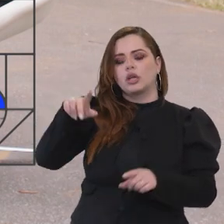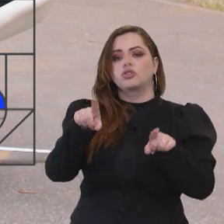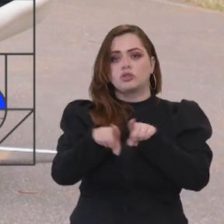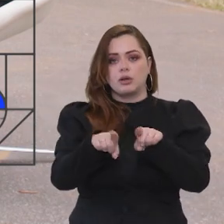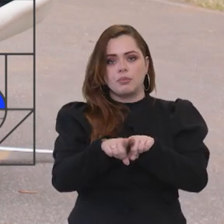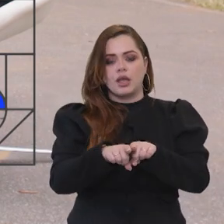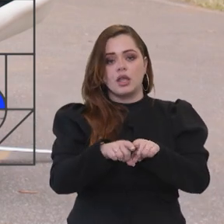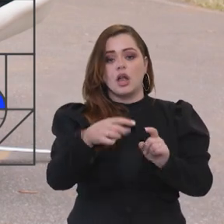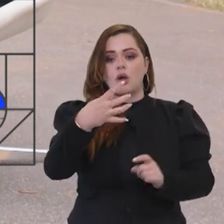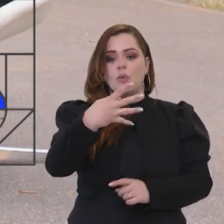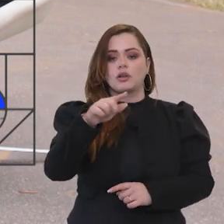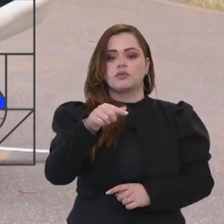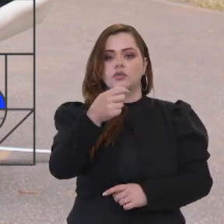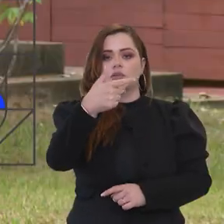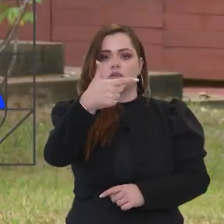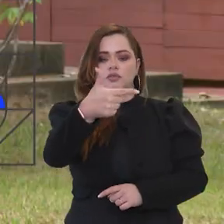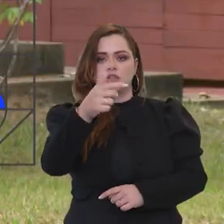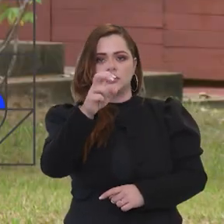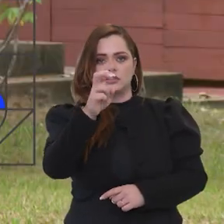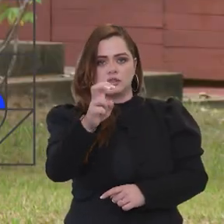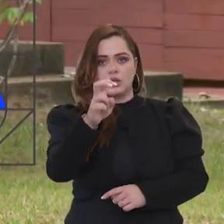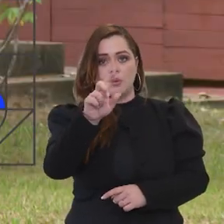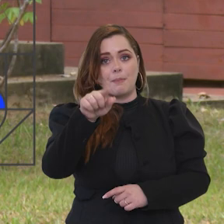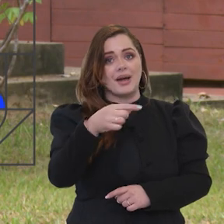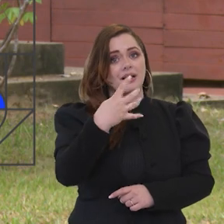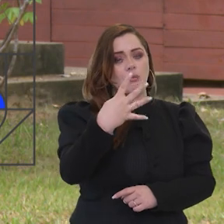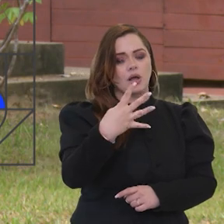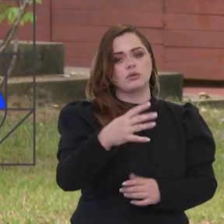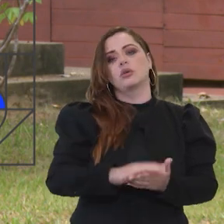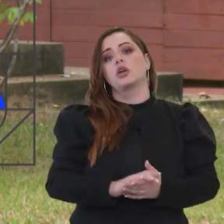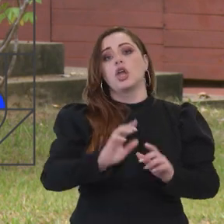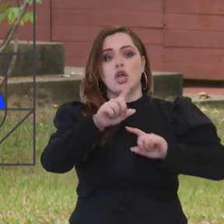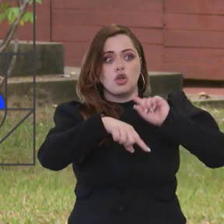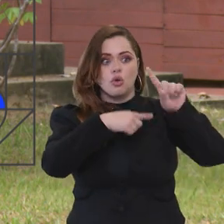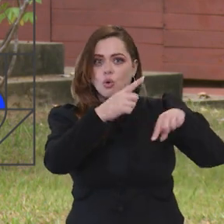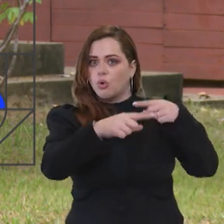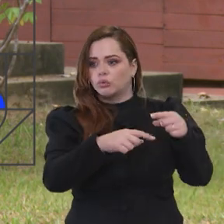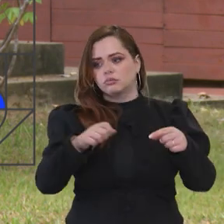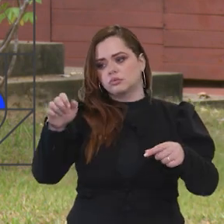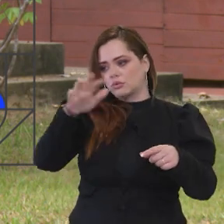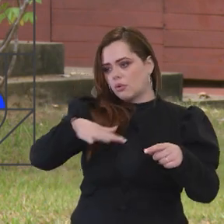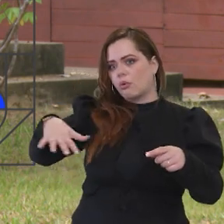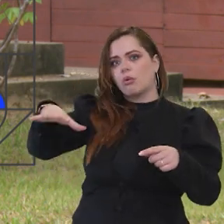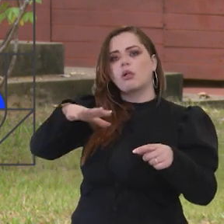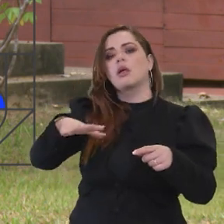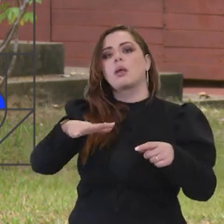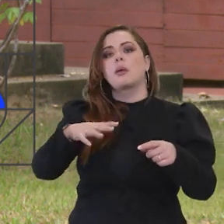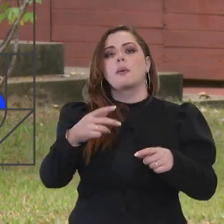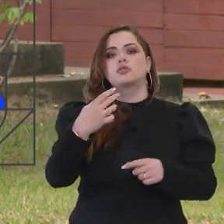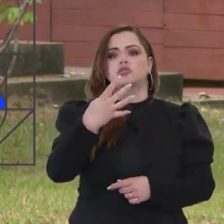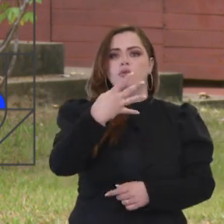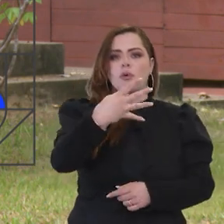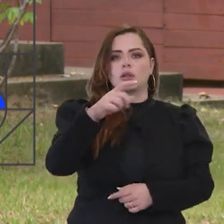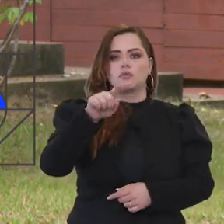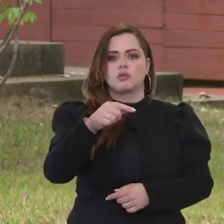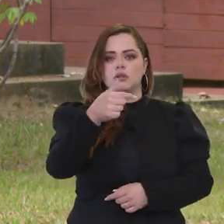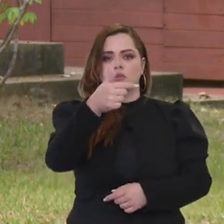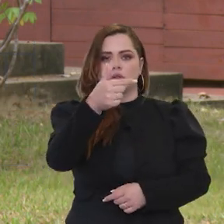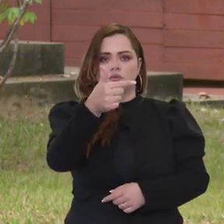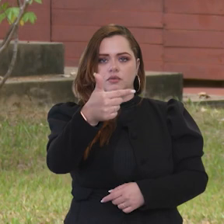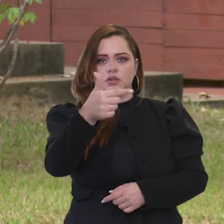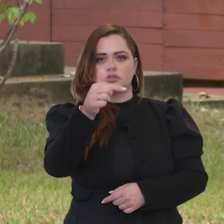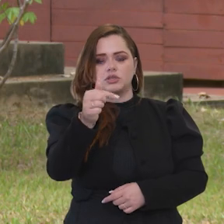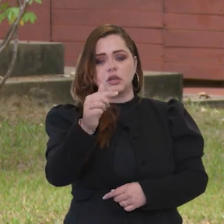4,25 para 4, e nas outras regiões sai de 4,5 para 4,25. É a menor taxa de juros da história do FGTS.